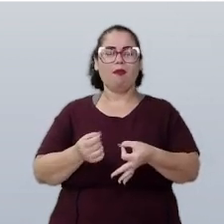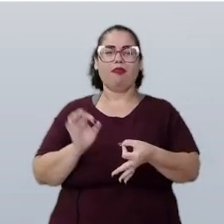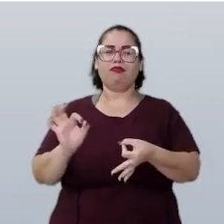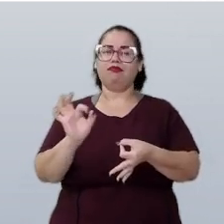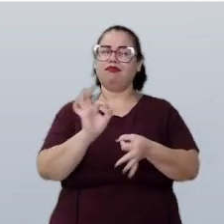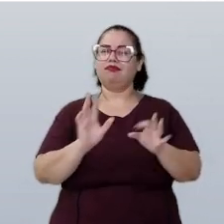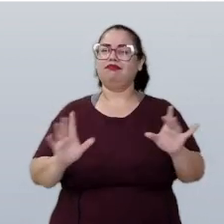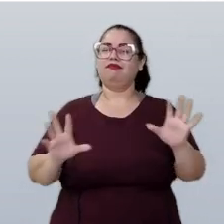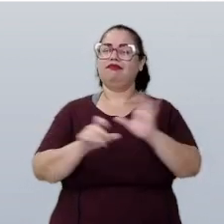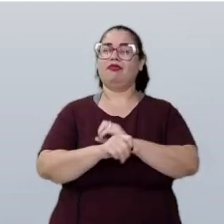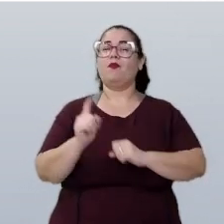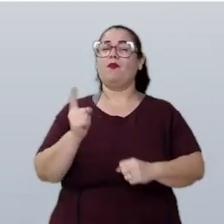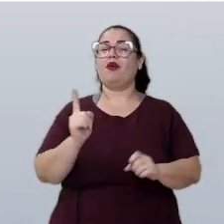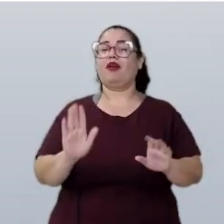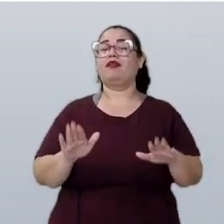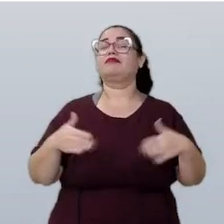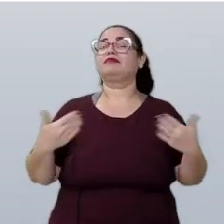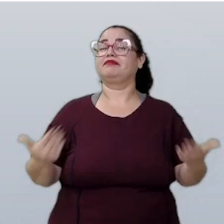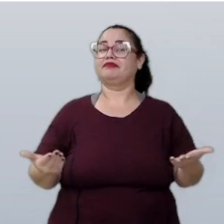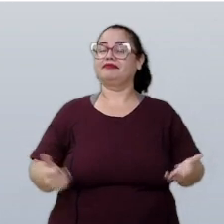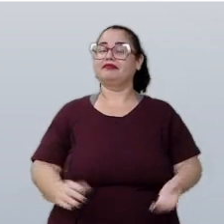somar um real? E aí?